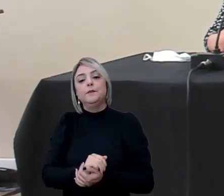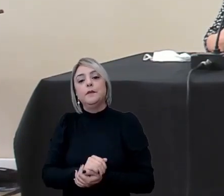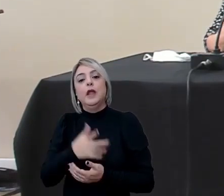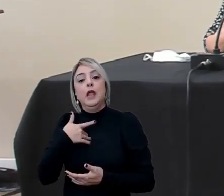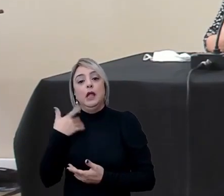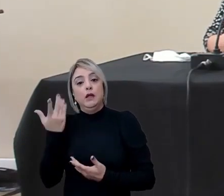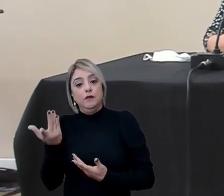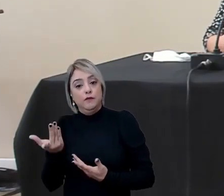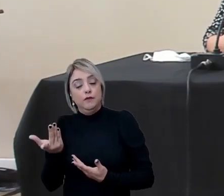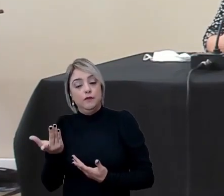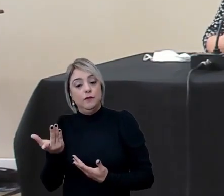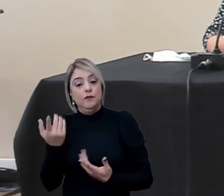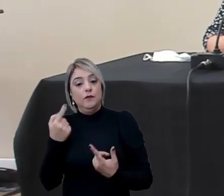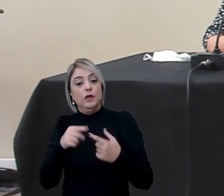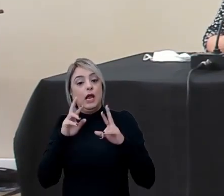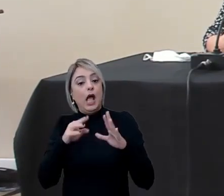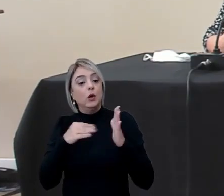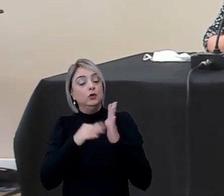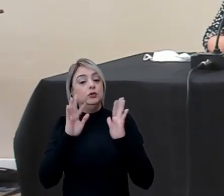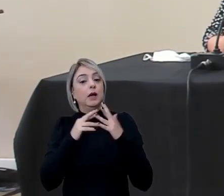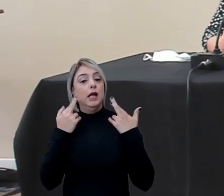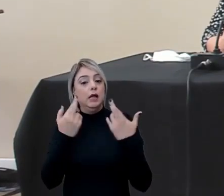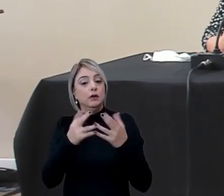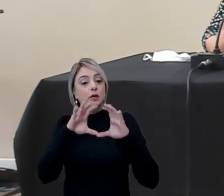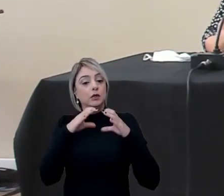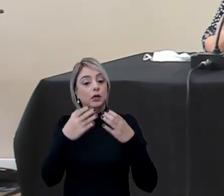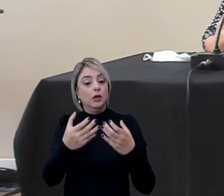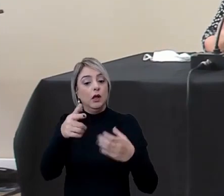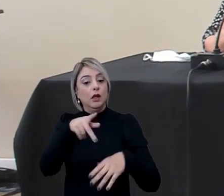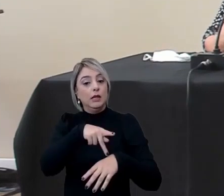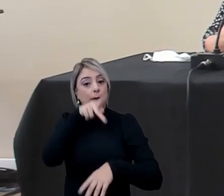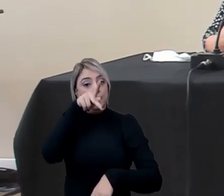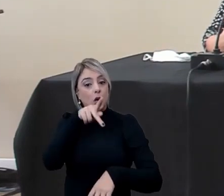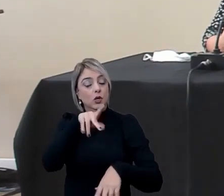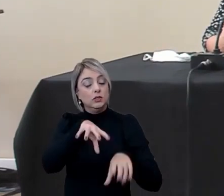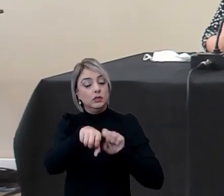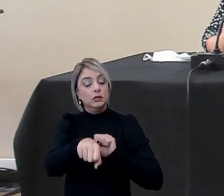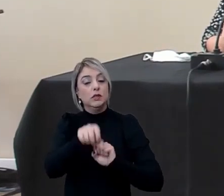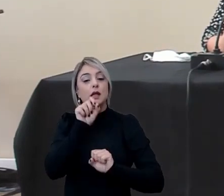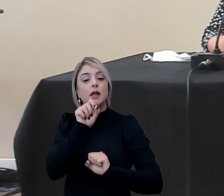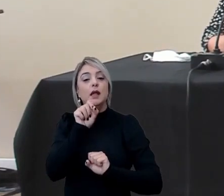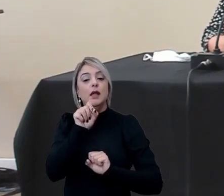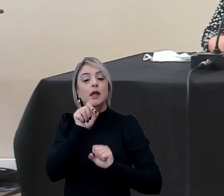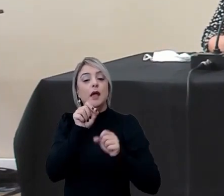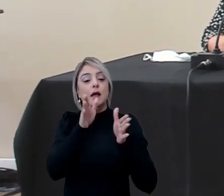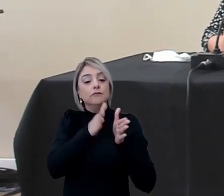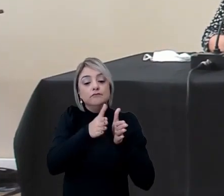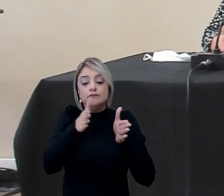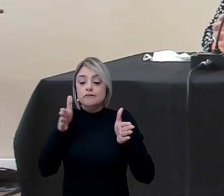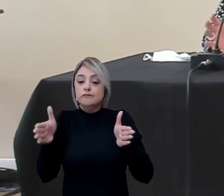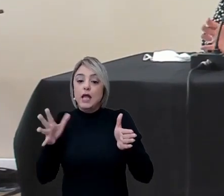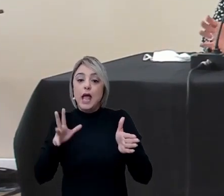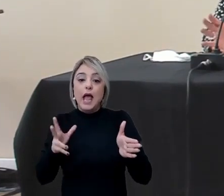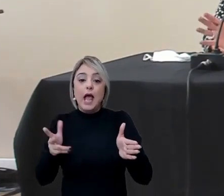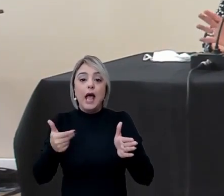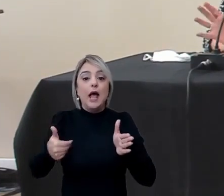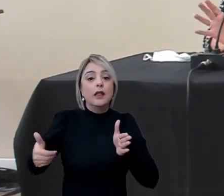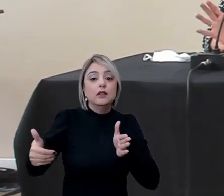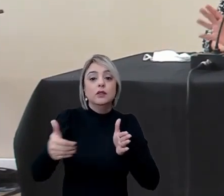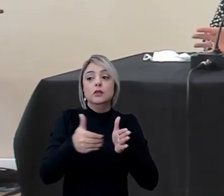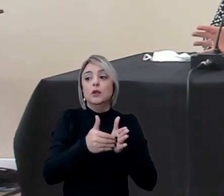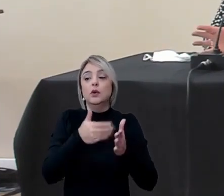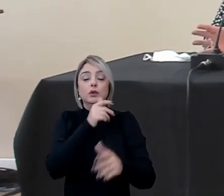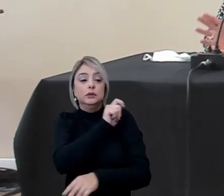definida na última reunião do colegiado da pós-graduação foi a extensão a todos os nossos